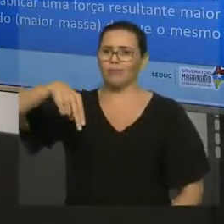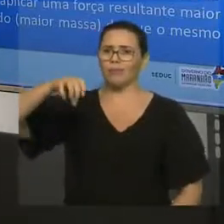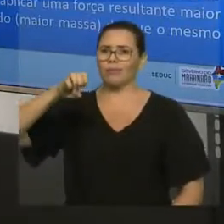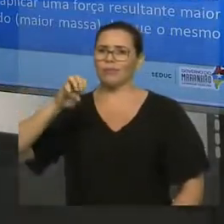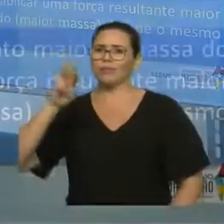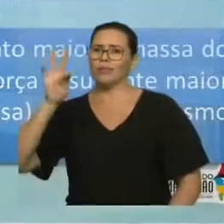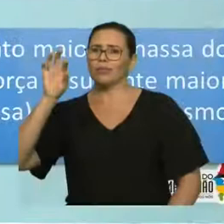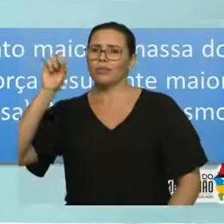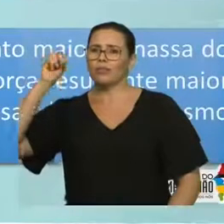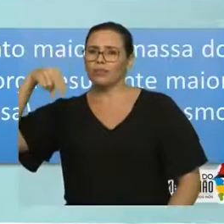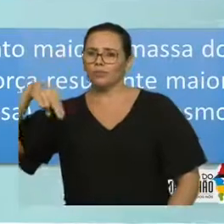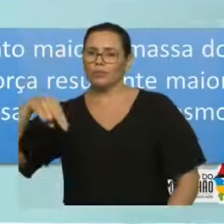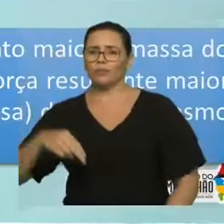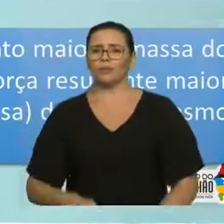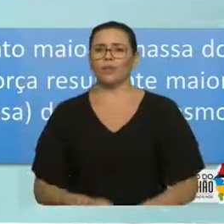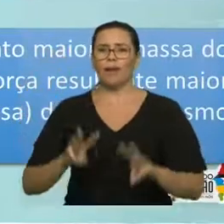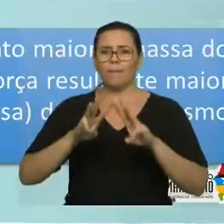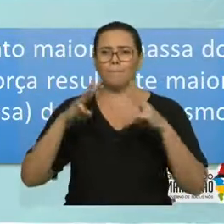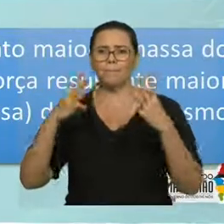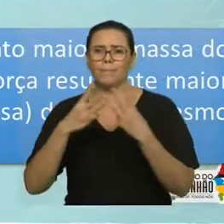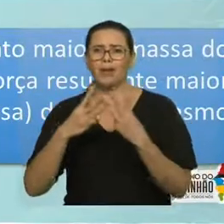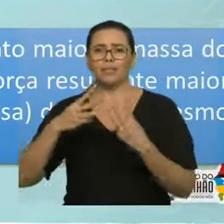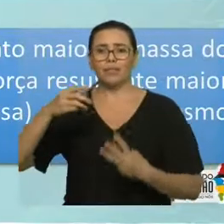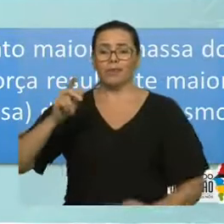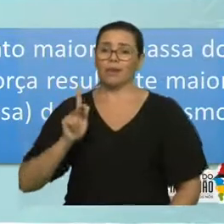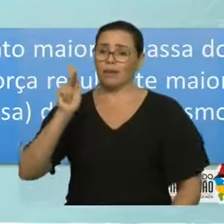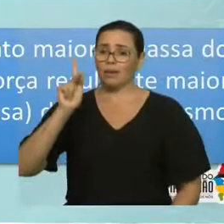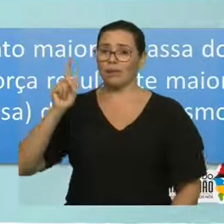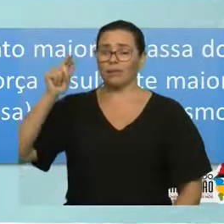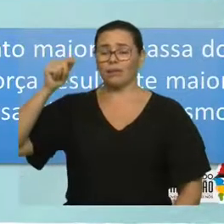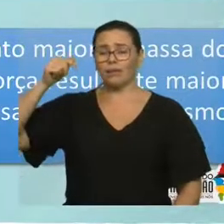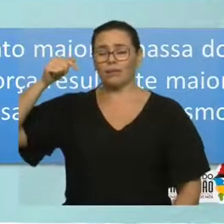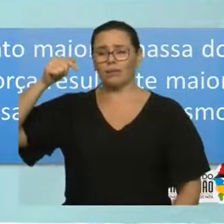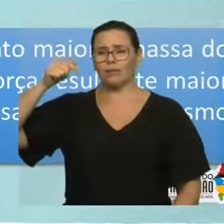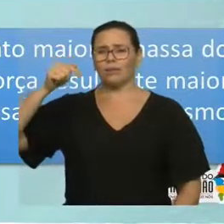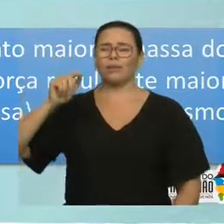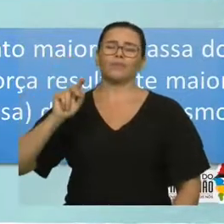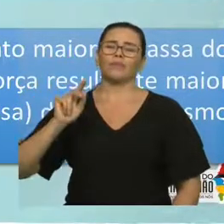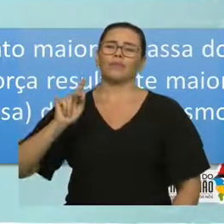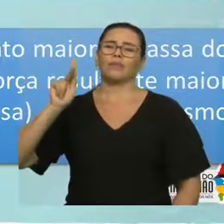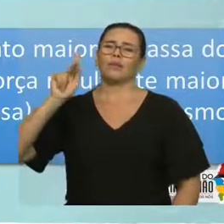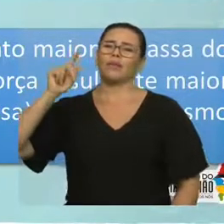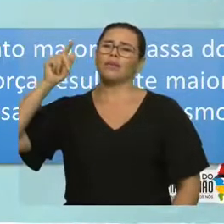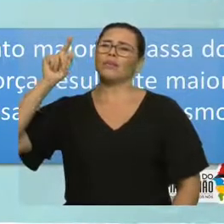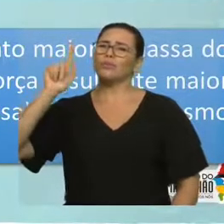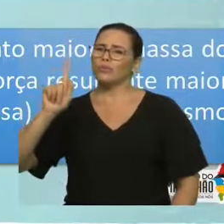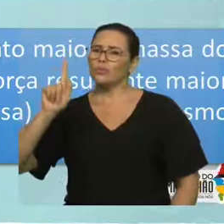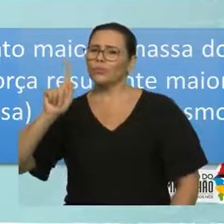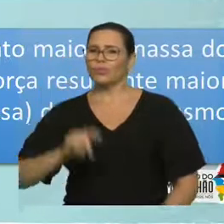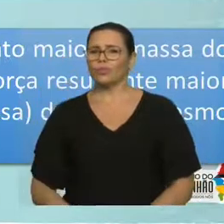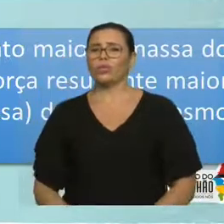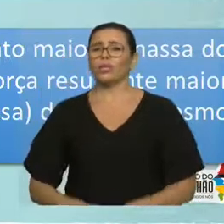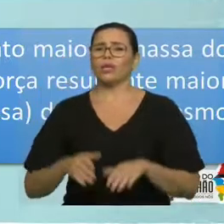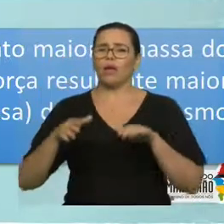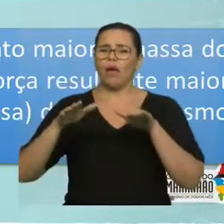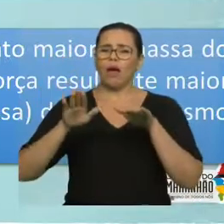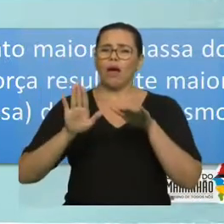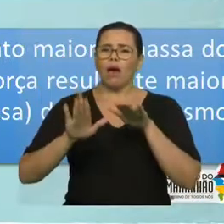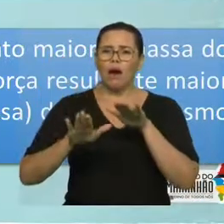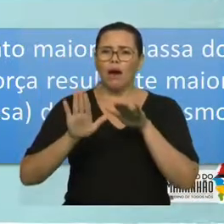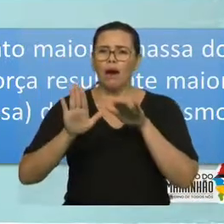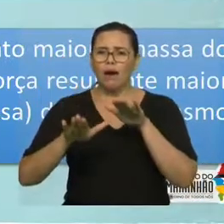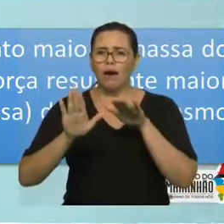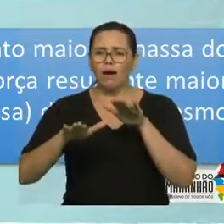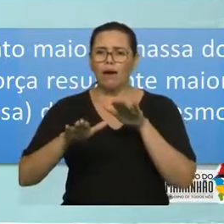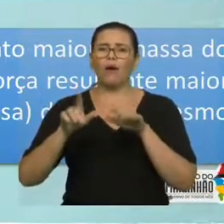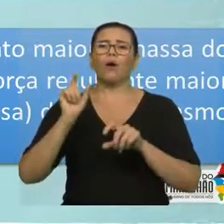Massa trabalha em quilograma. E a aceleração, que é em metros por segundo ao quadrado. Observe na